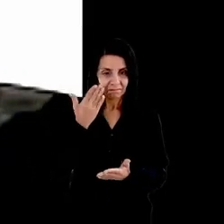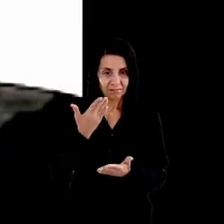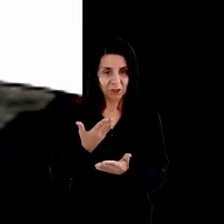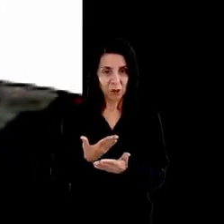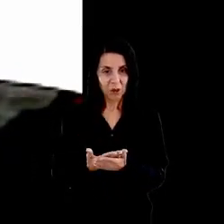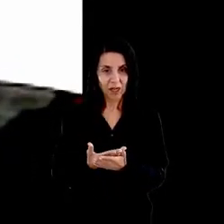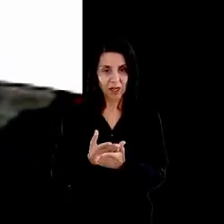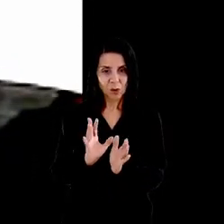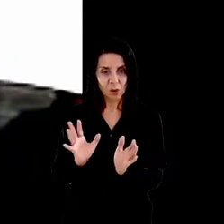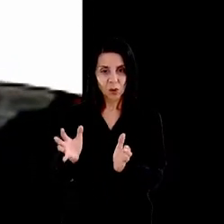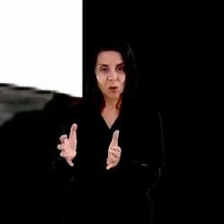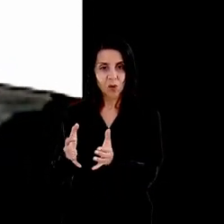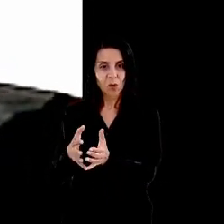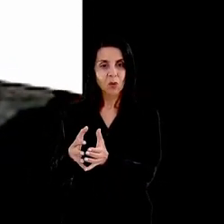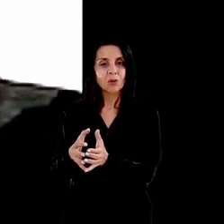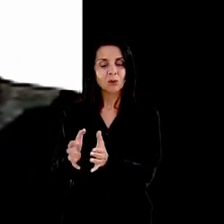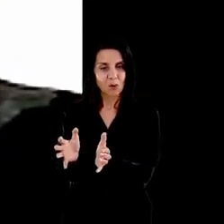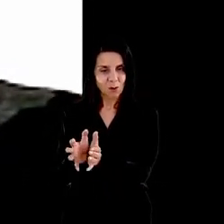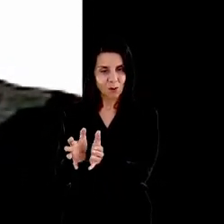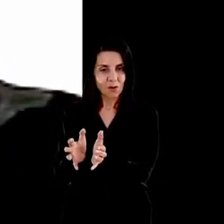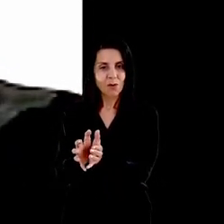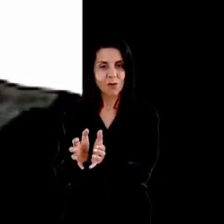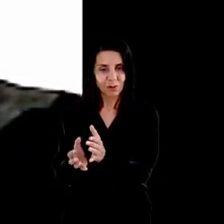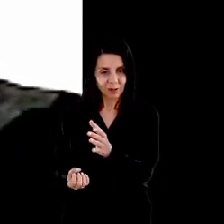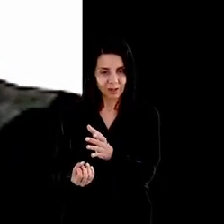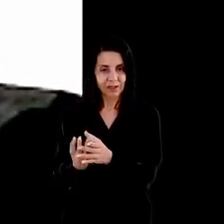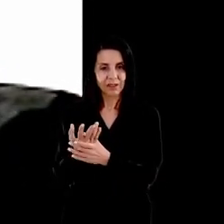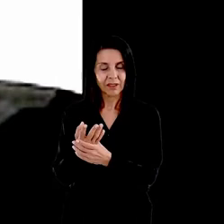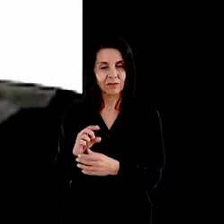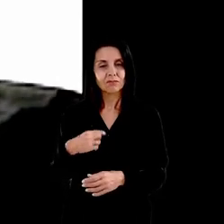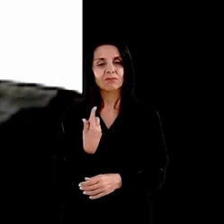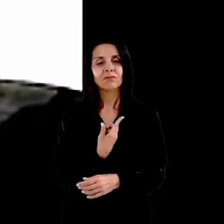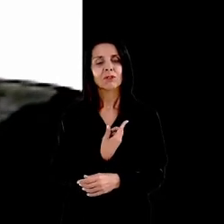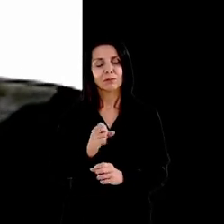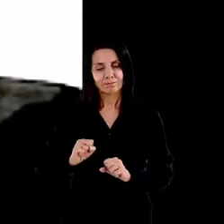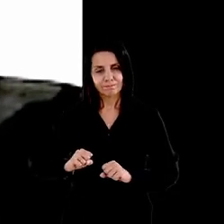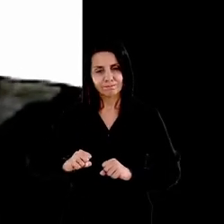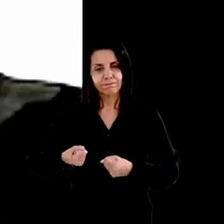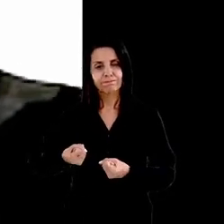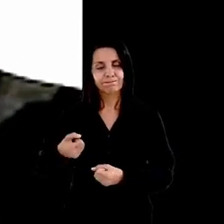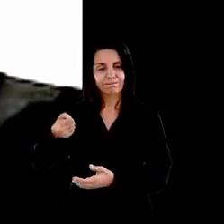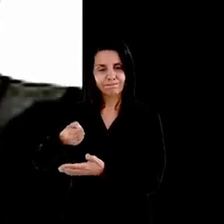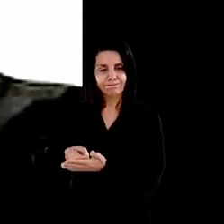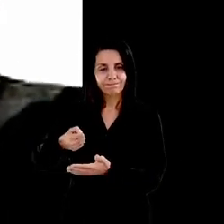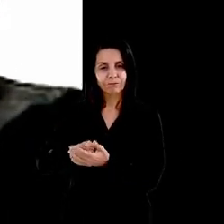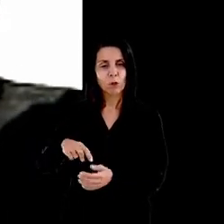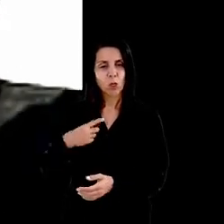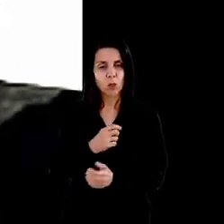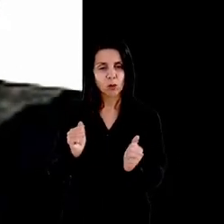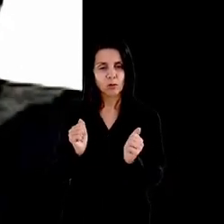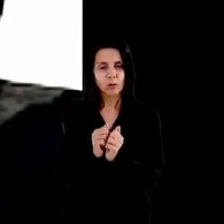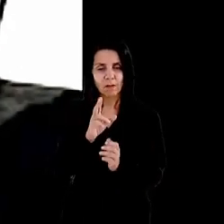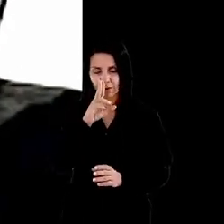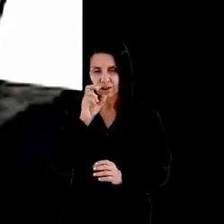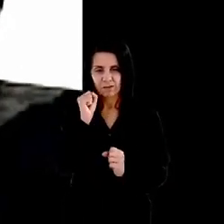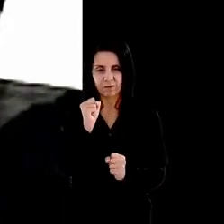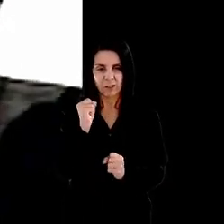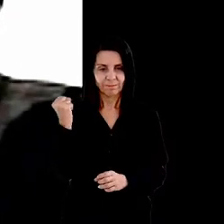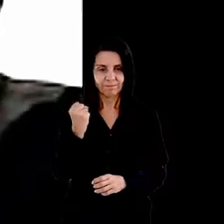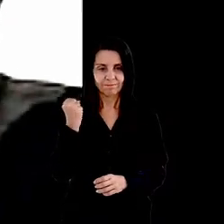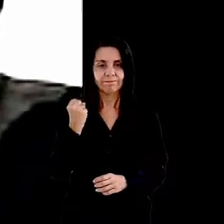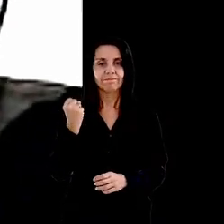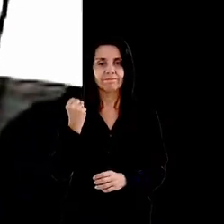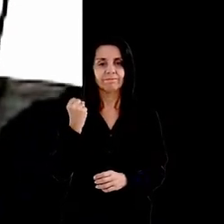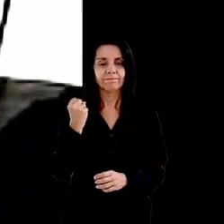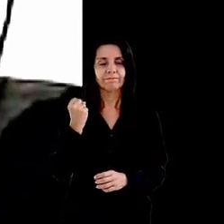não podemos sucumbir ao fatalismo porque ela está articulando forças para enfrentar histórica e cada